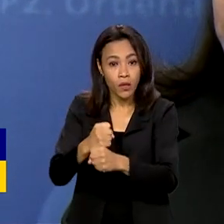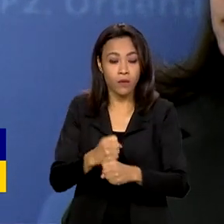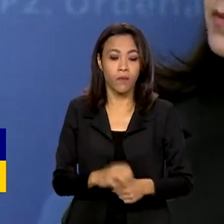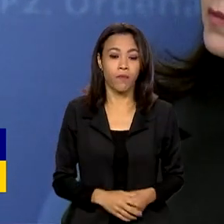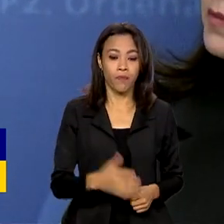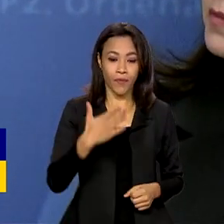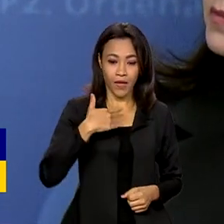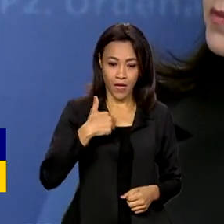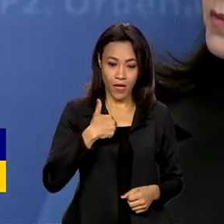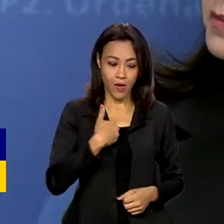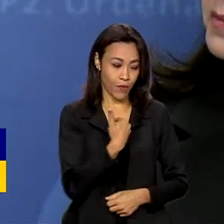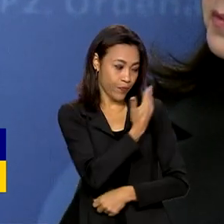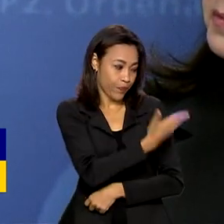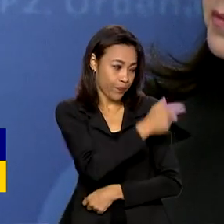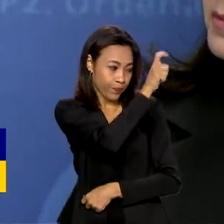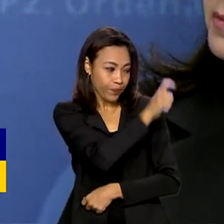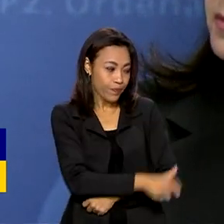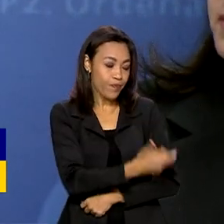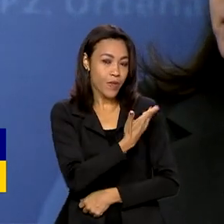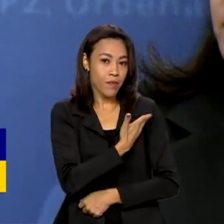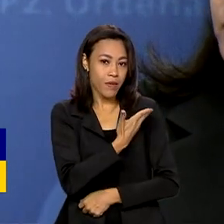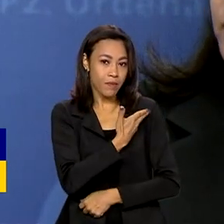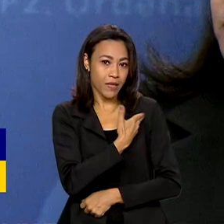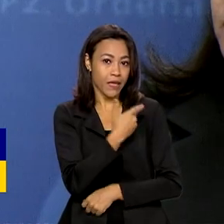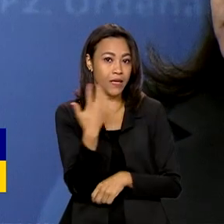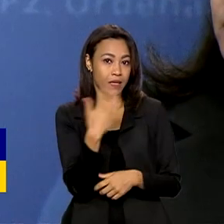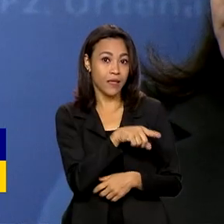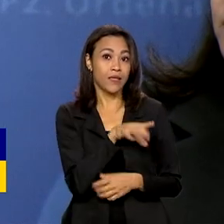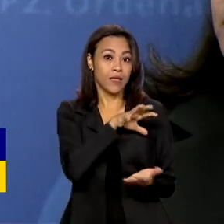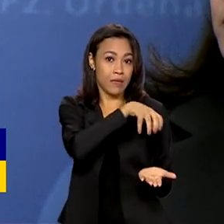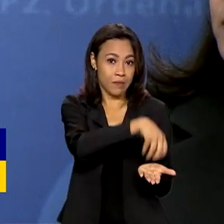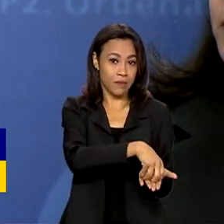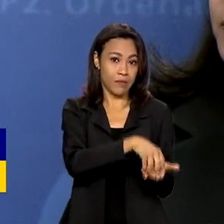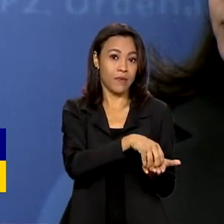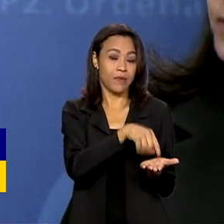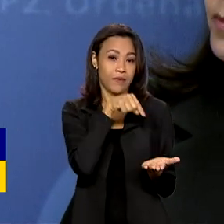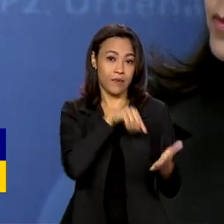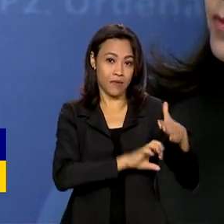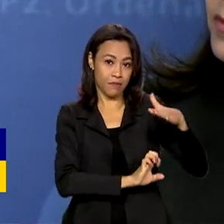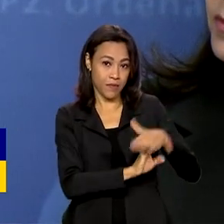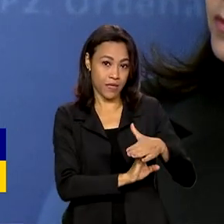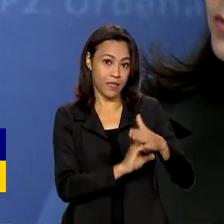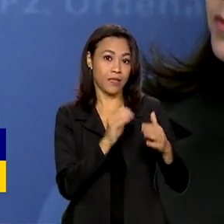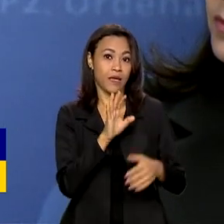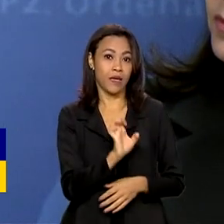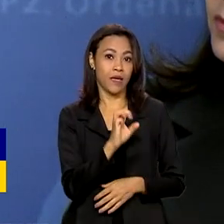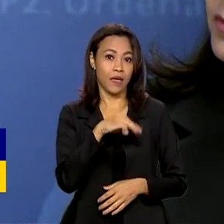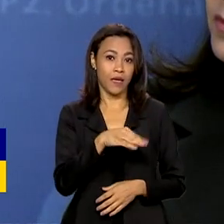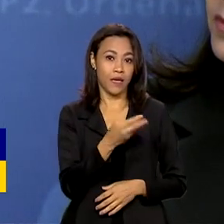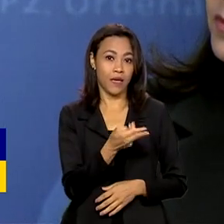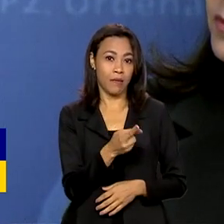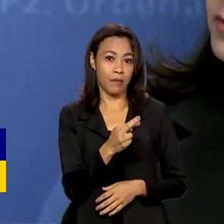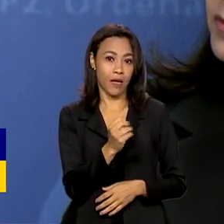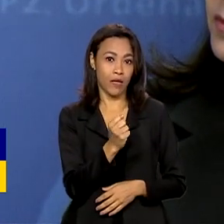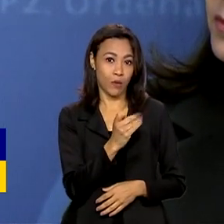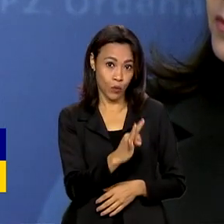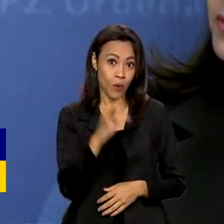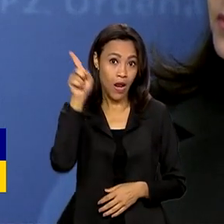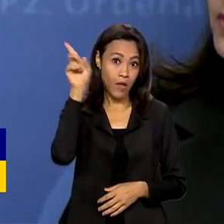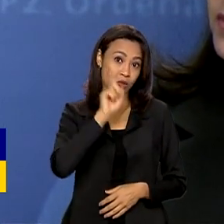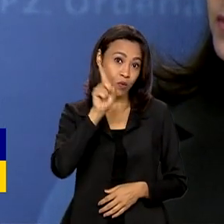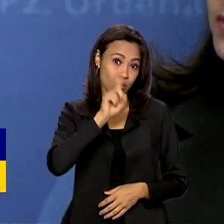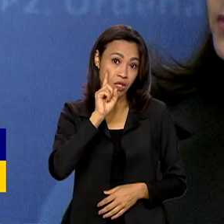amiga Jaqueline da Embratur, checando um dado nos Estados Unidos, e nos Estados Unidos a pesca esportiva